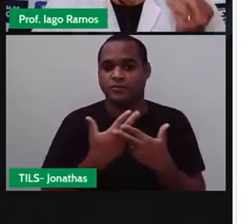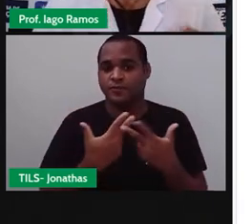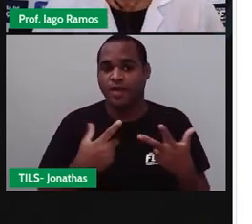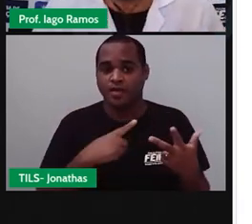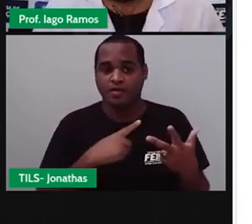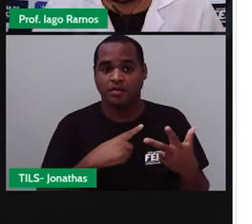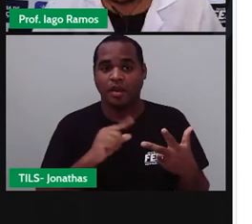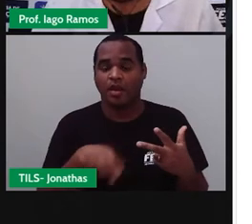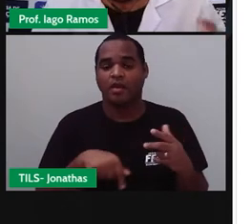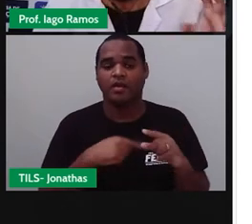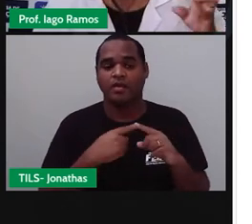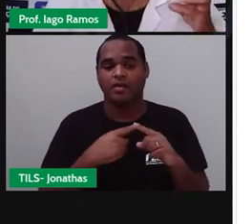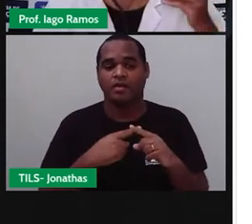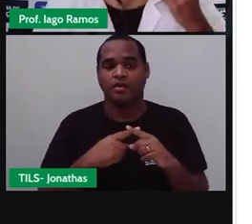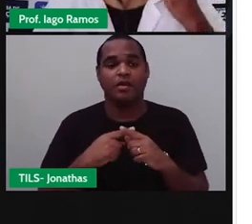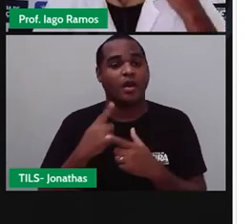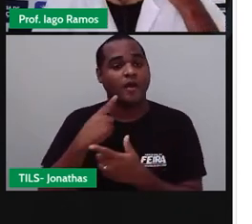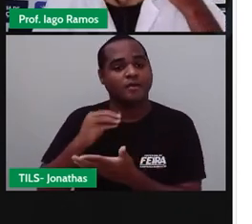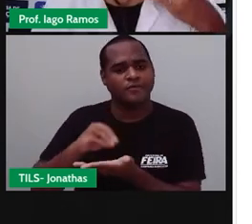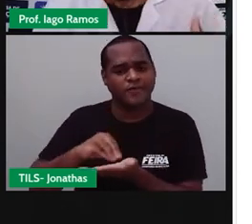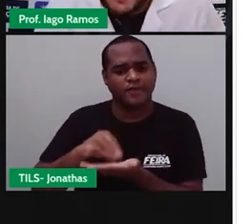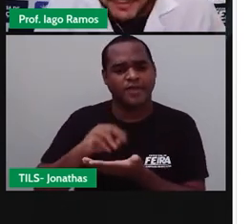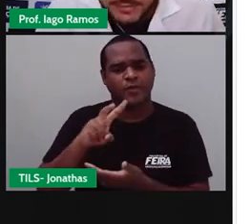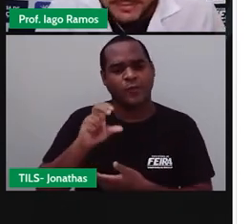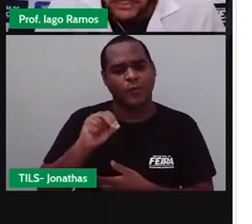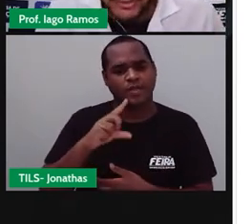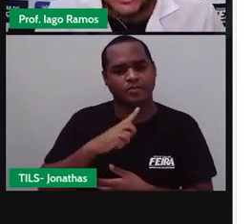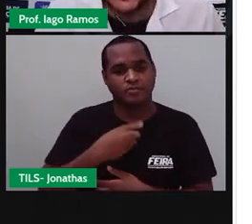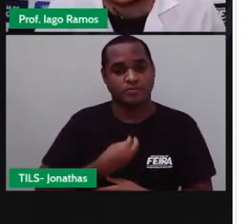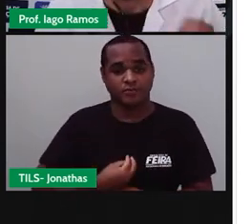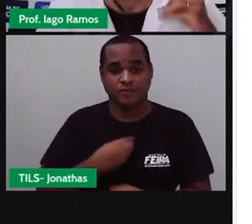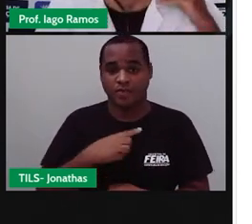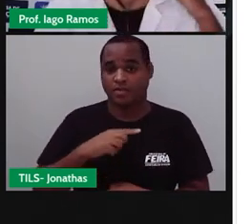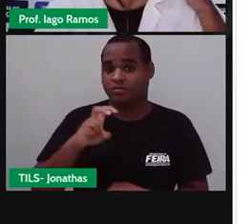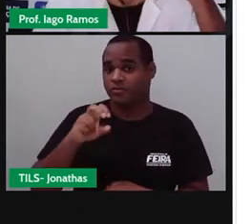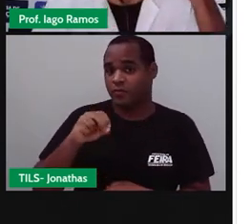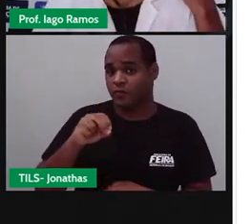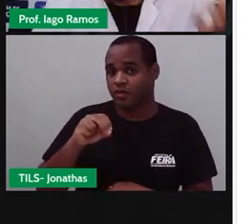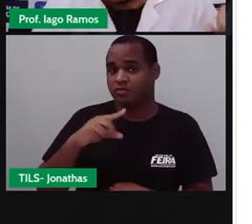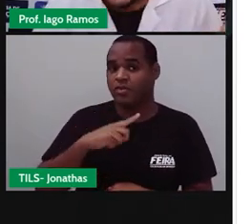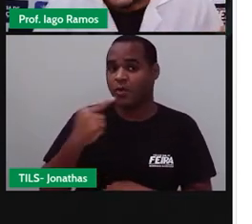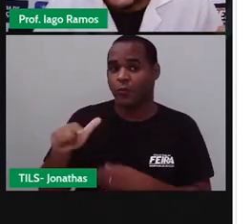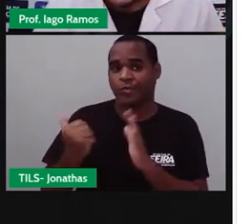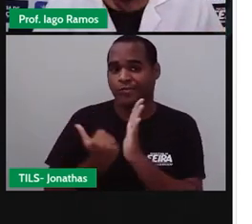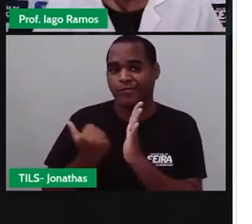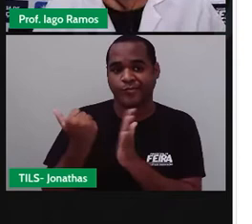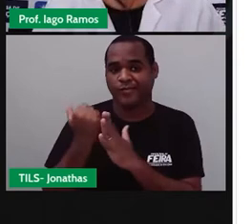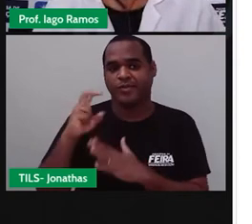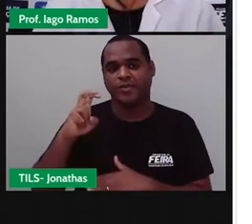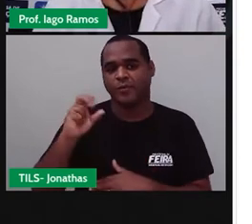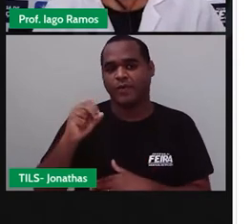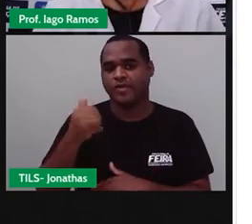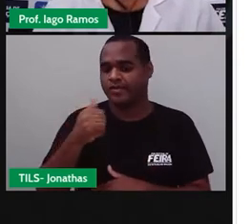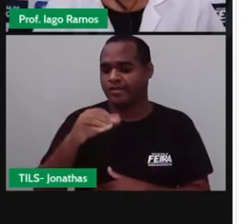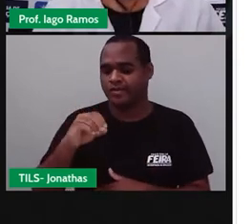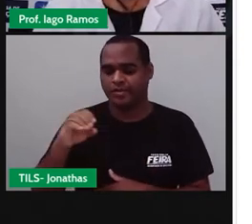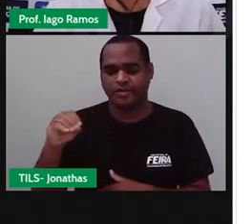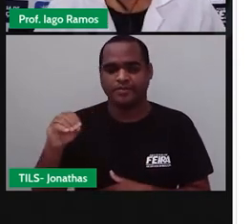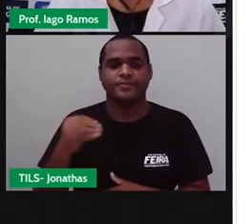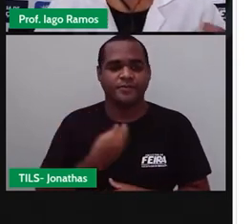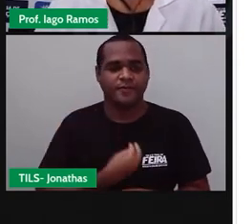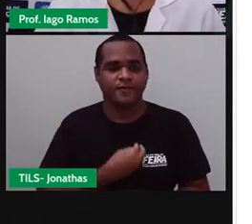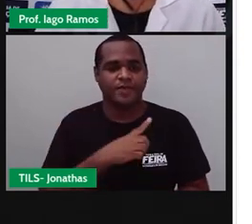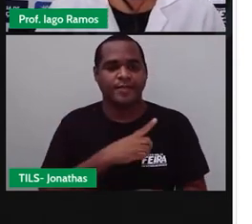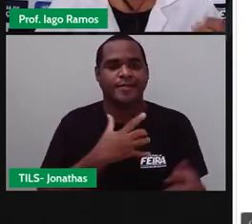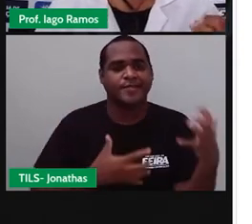dívida de 50 somada a uma dívida de 50 que vai dar uma dívida de 100. Como é que